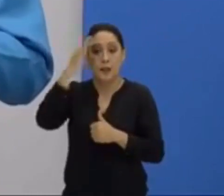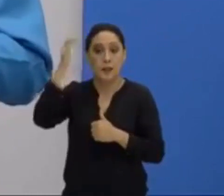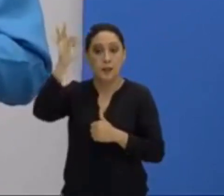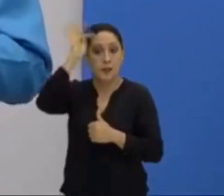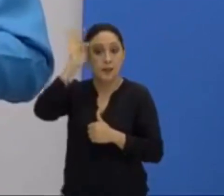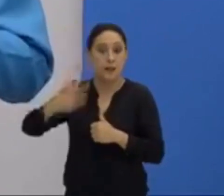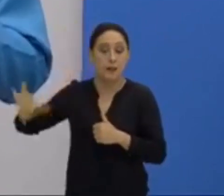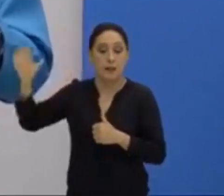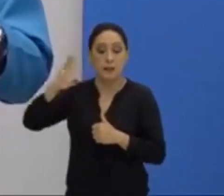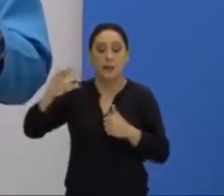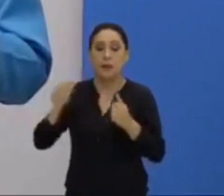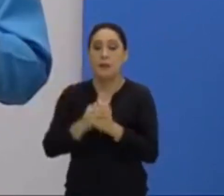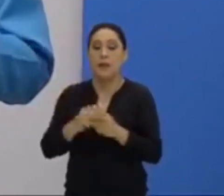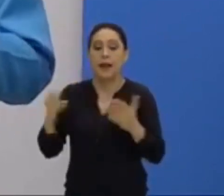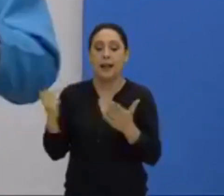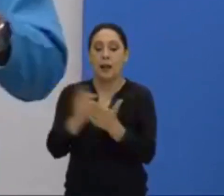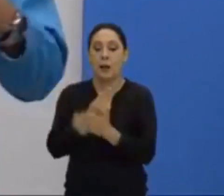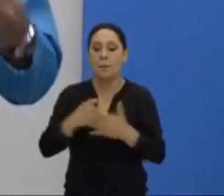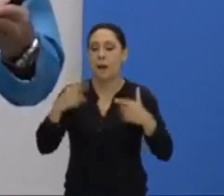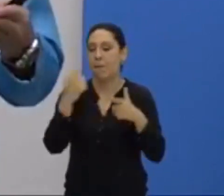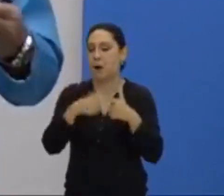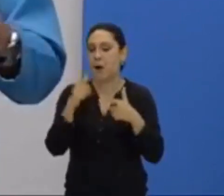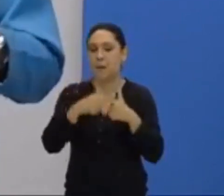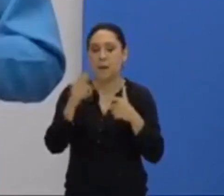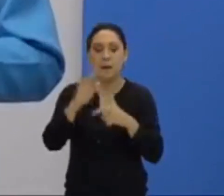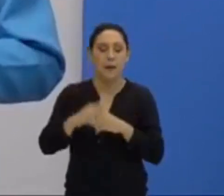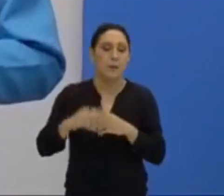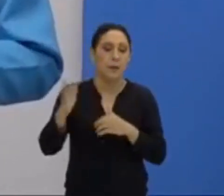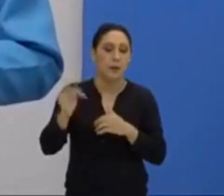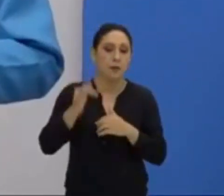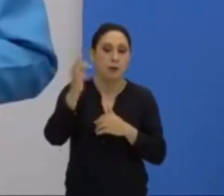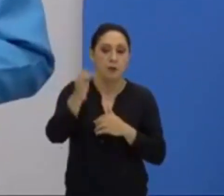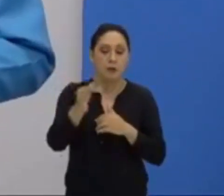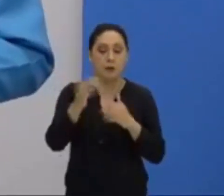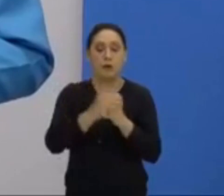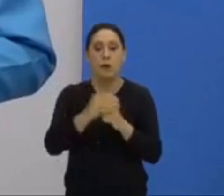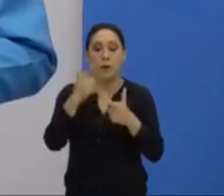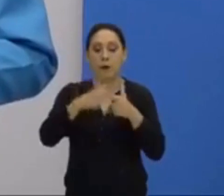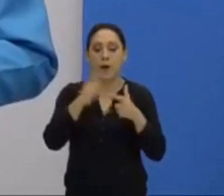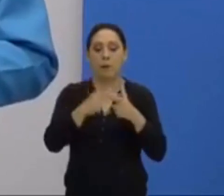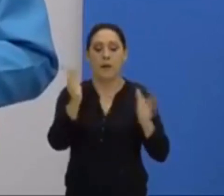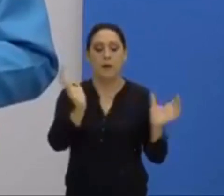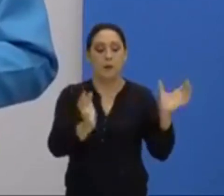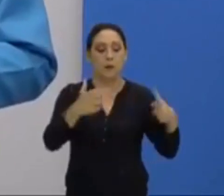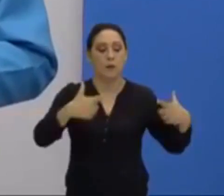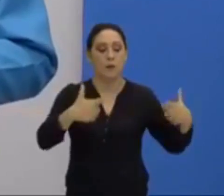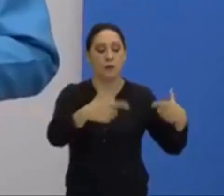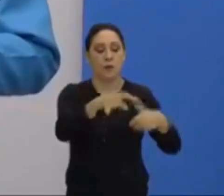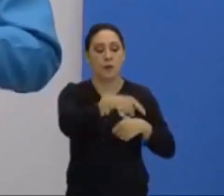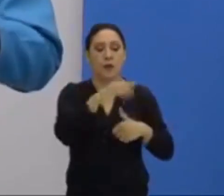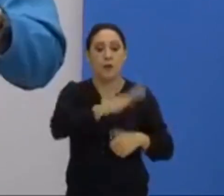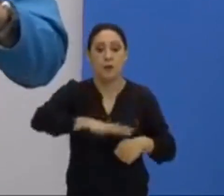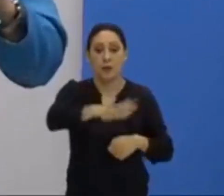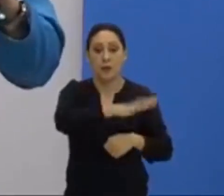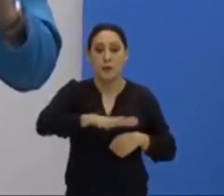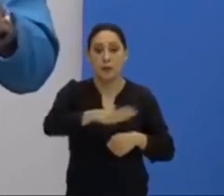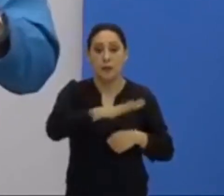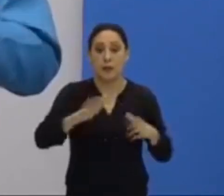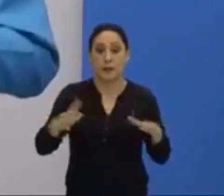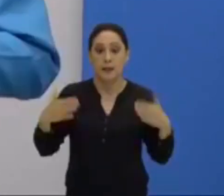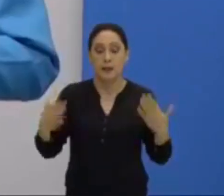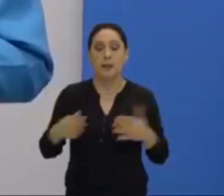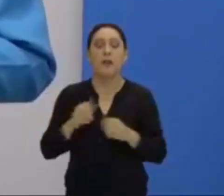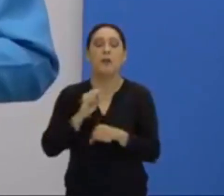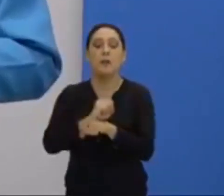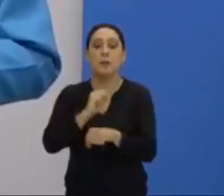qualquer animosidade mais exacerbada de judeus e palestinos dentro desse território. Tá bom? Então, eu